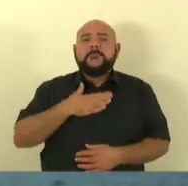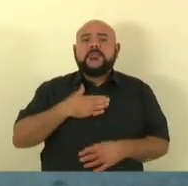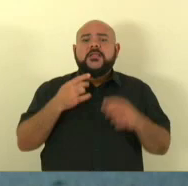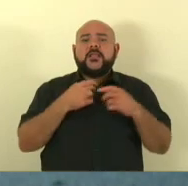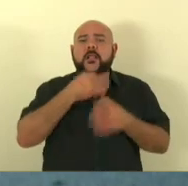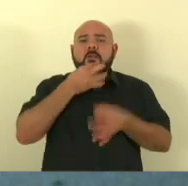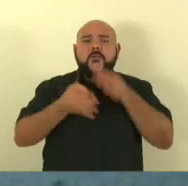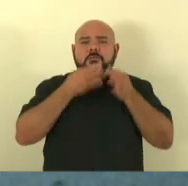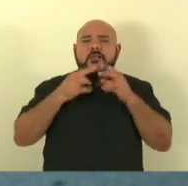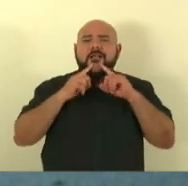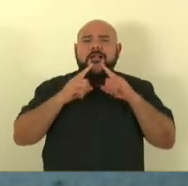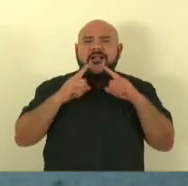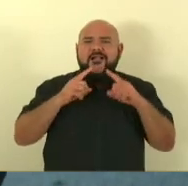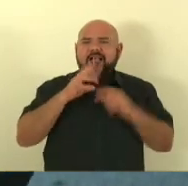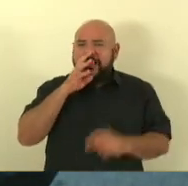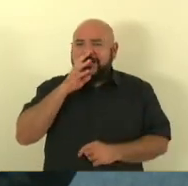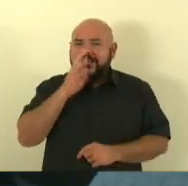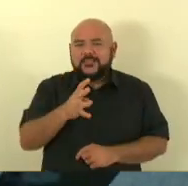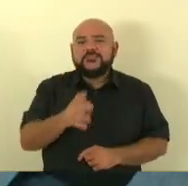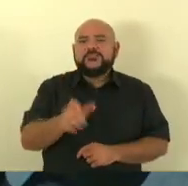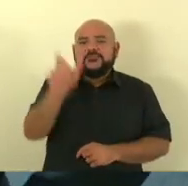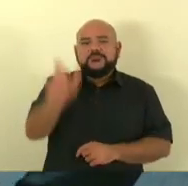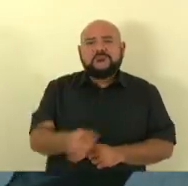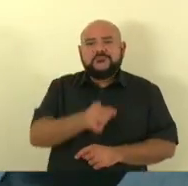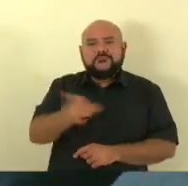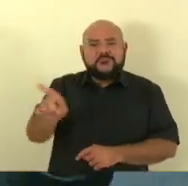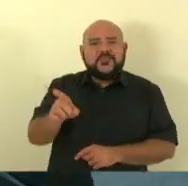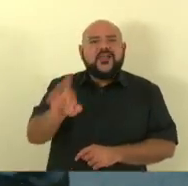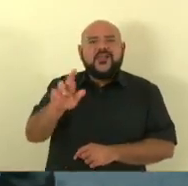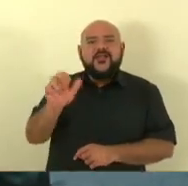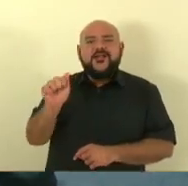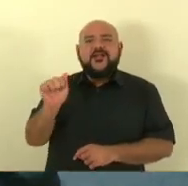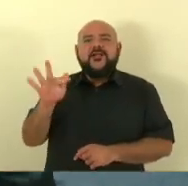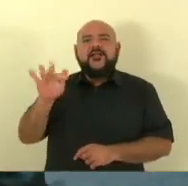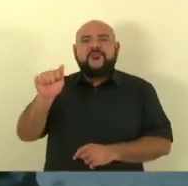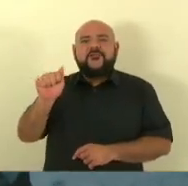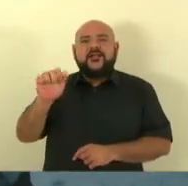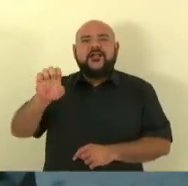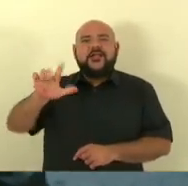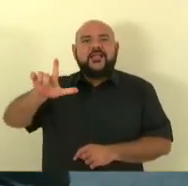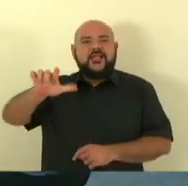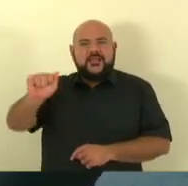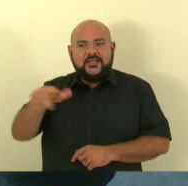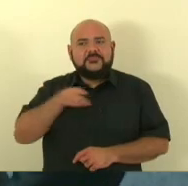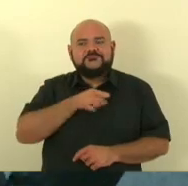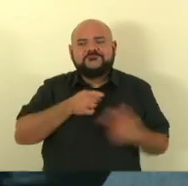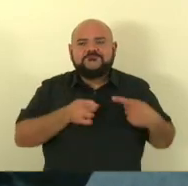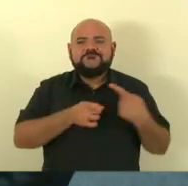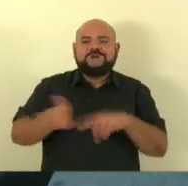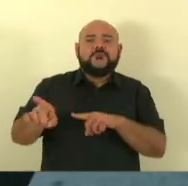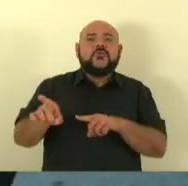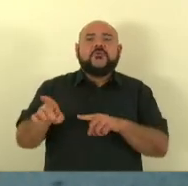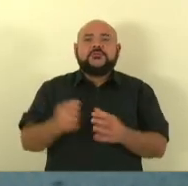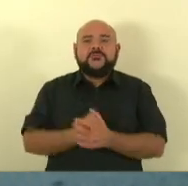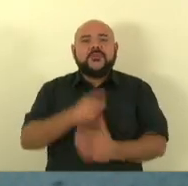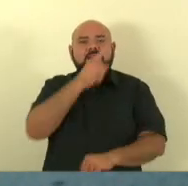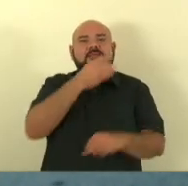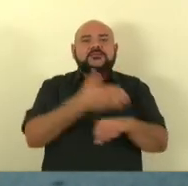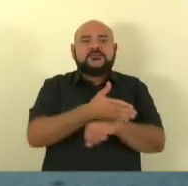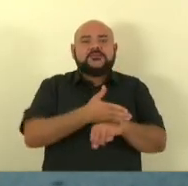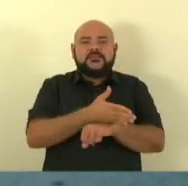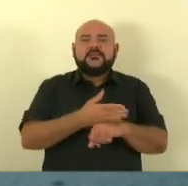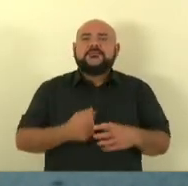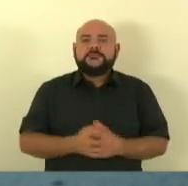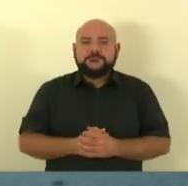fala o que essa vereadora Rafaela Fofarrona Soares que não passa uma Fofarrona no município da CEL o que ela